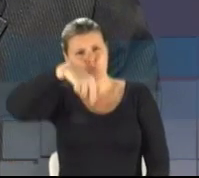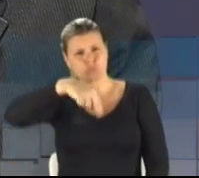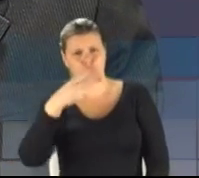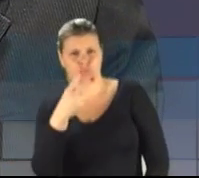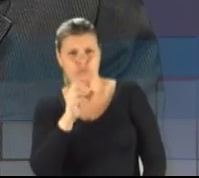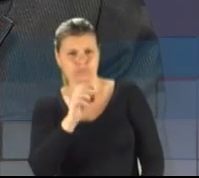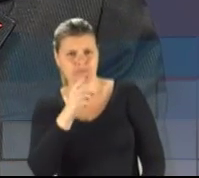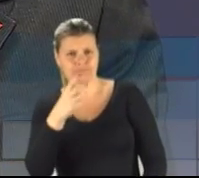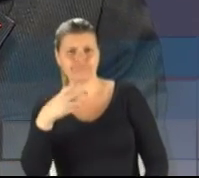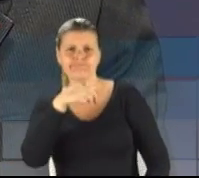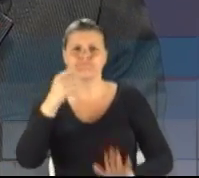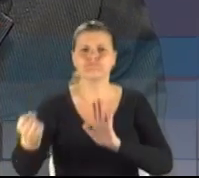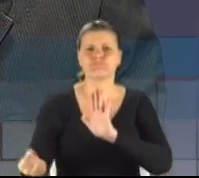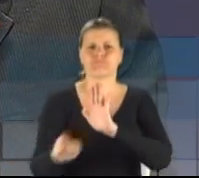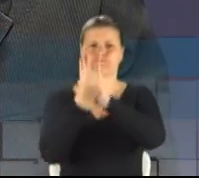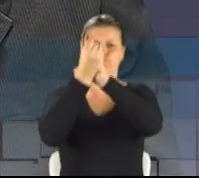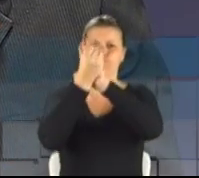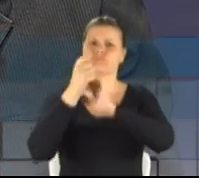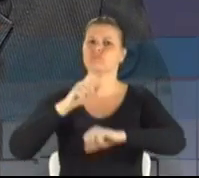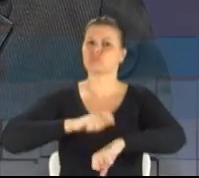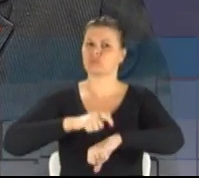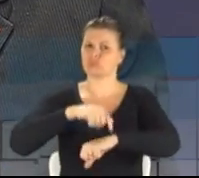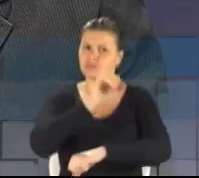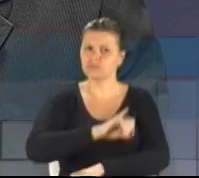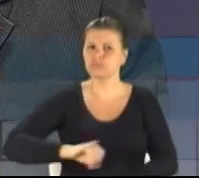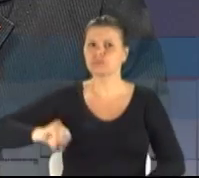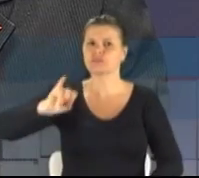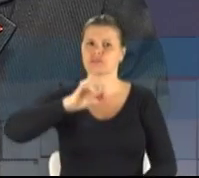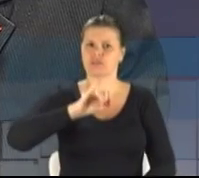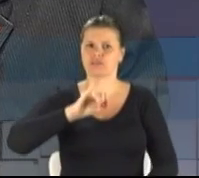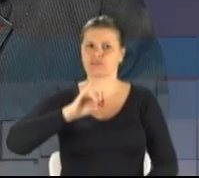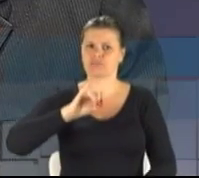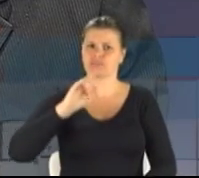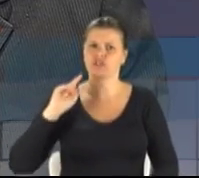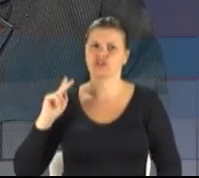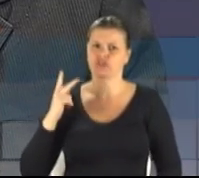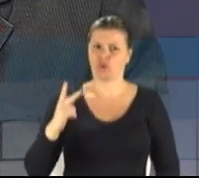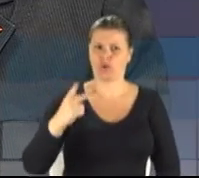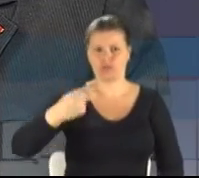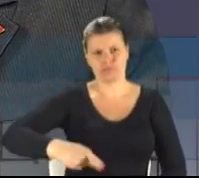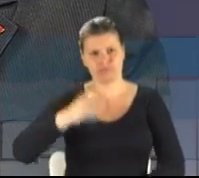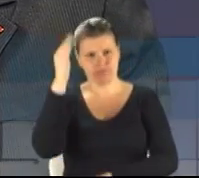como um momento muito importante na história do Brasil. Porto Alegre